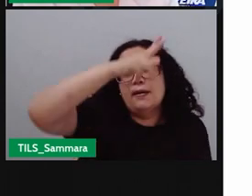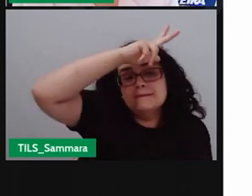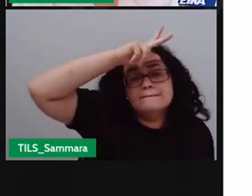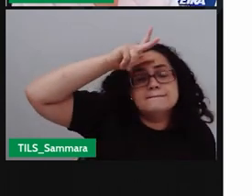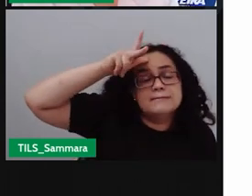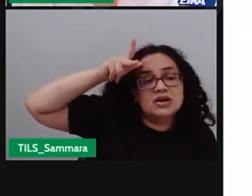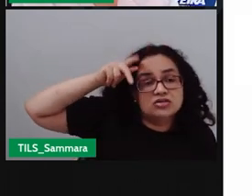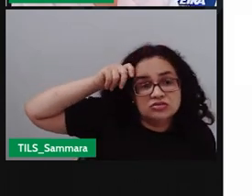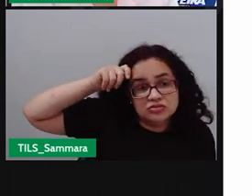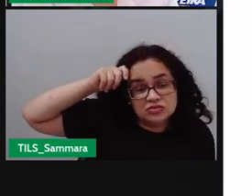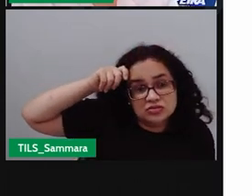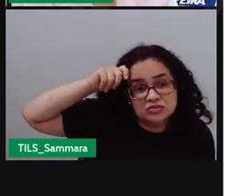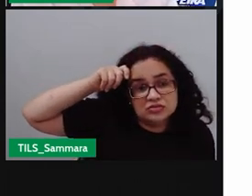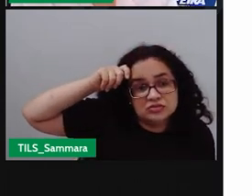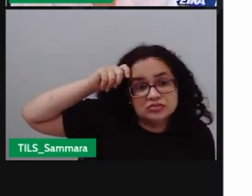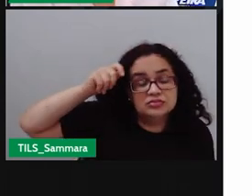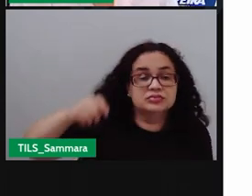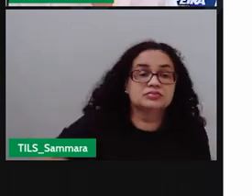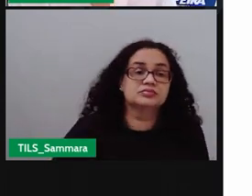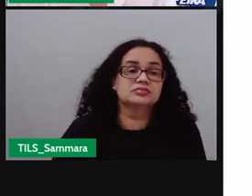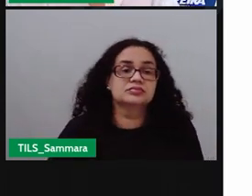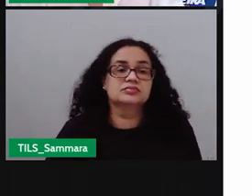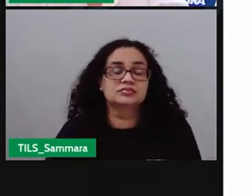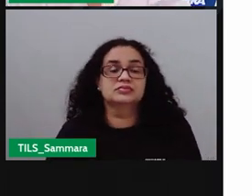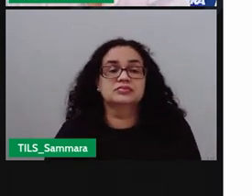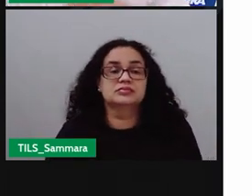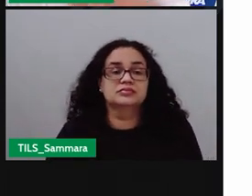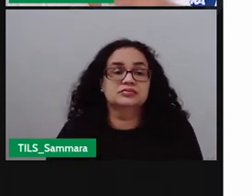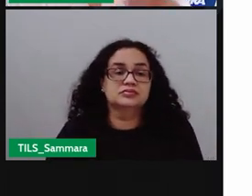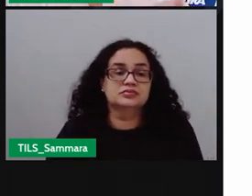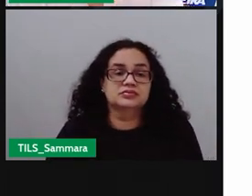prefeito, né, a sua reeleição. E aí,